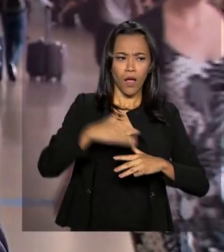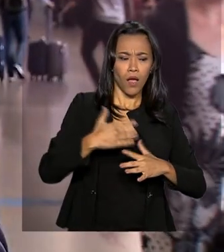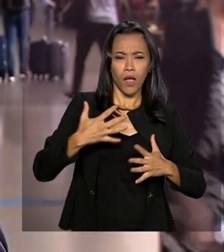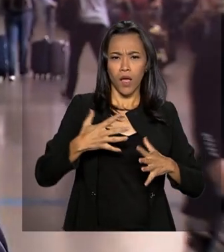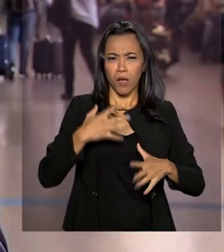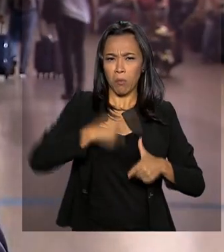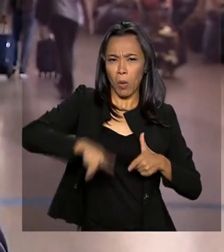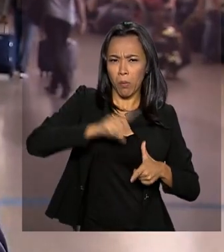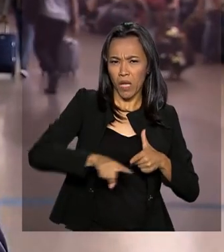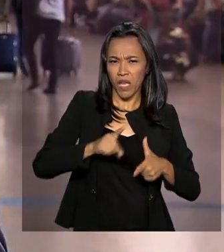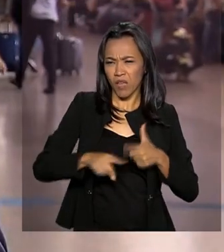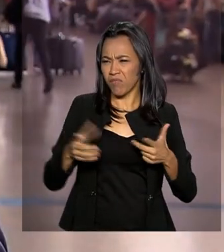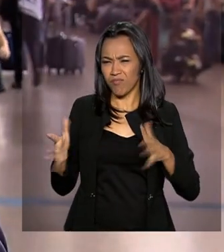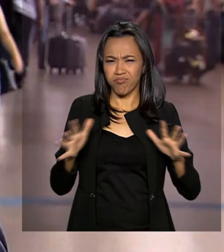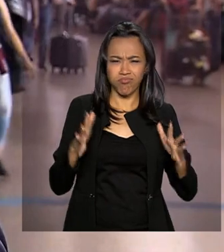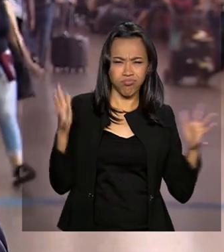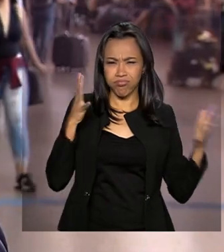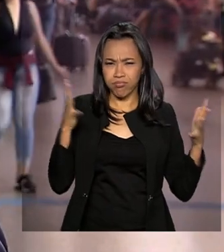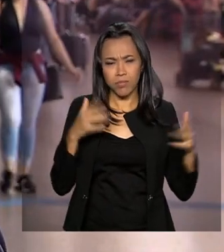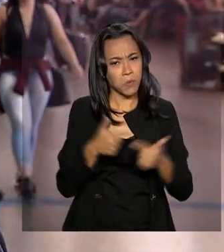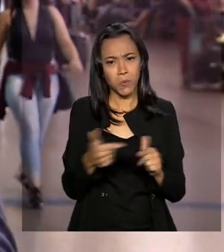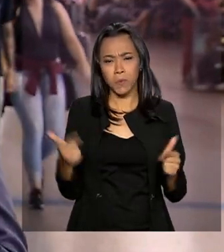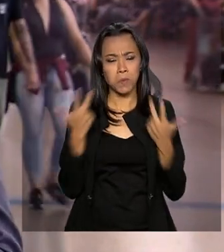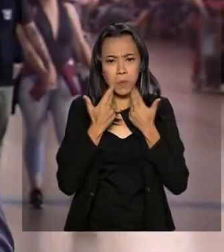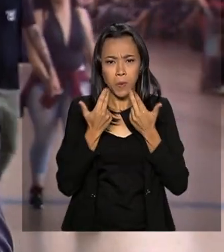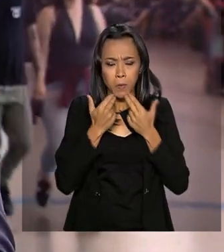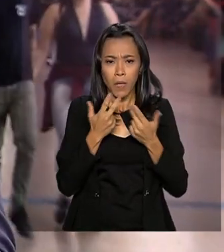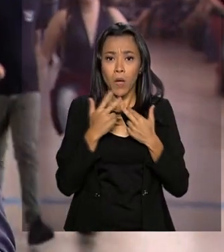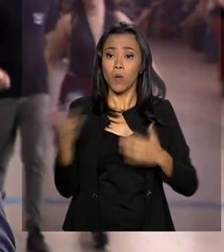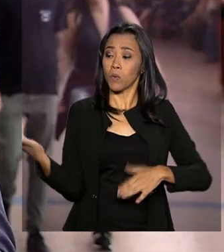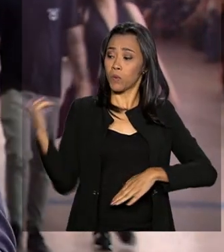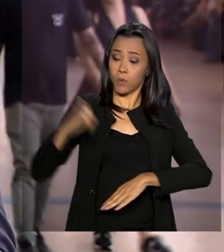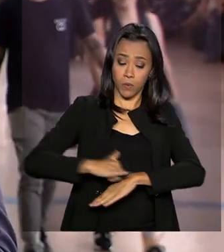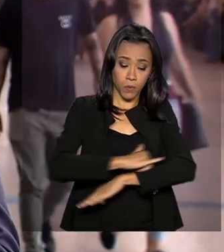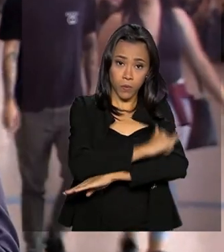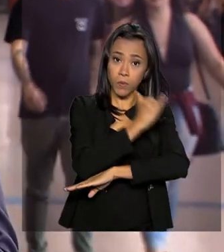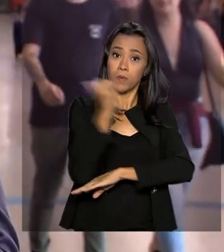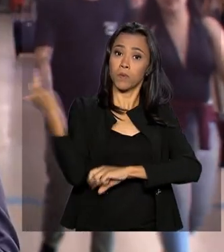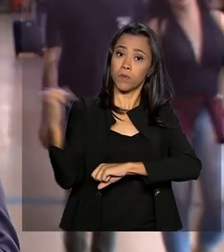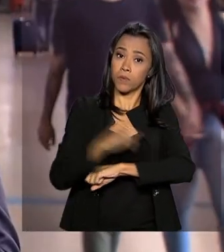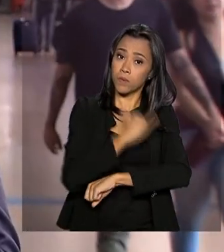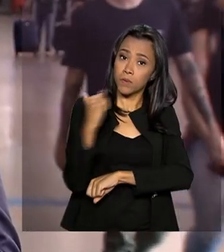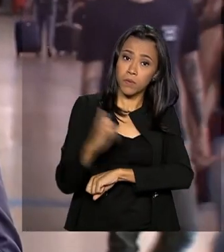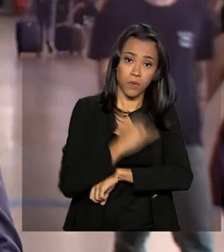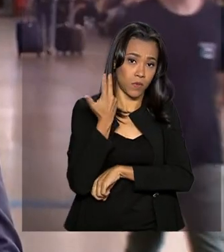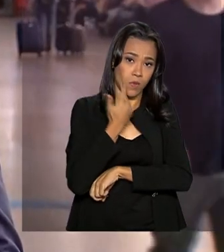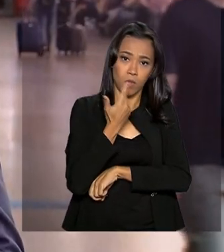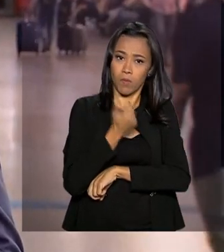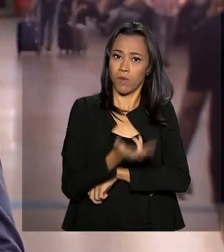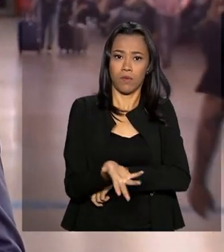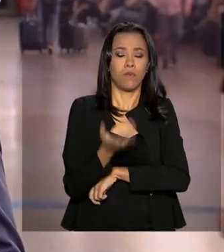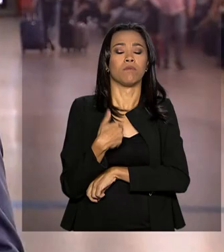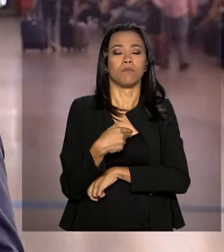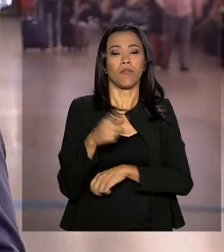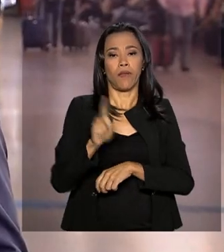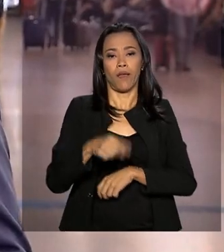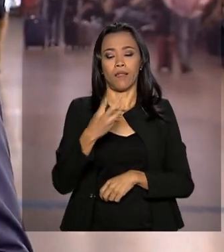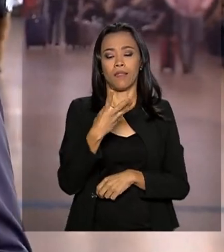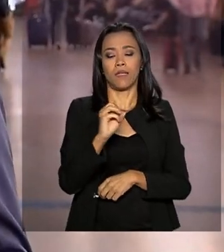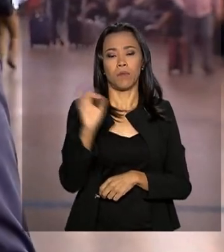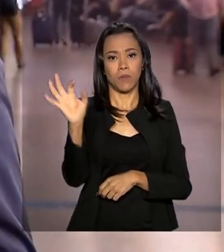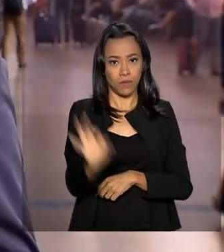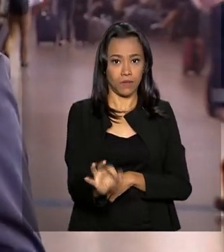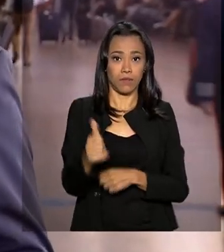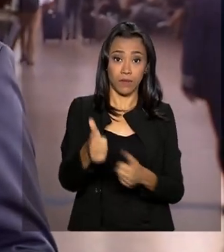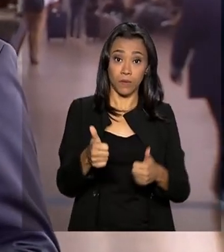tipo de problema. Os atrasos nos pousos e nas decolagens estão dentro do previsto, inferiores a 30%. A situação é de